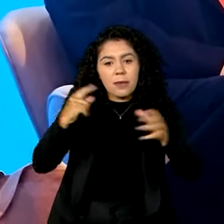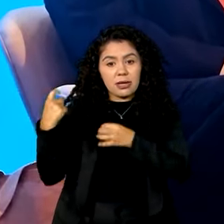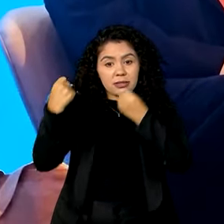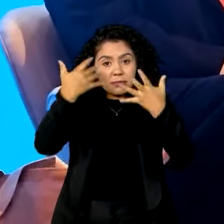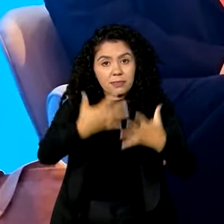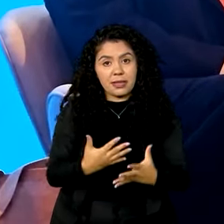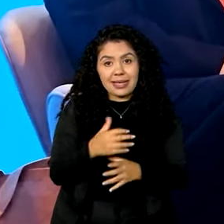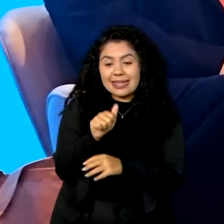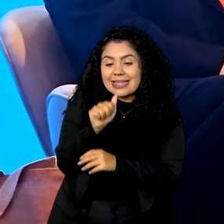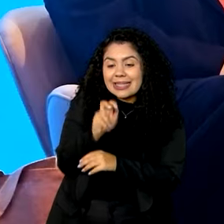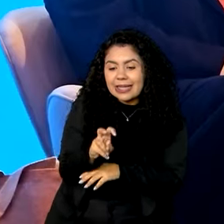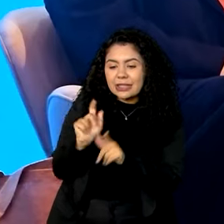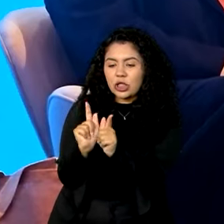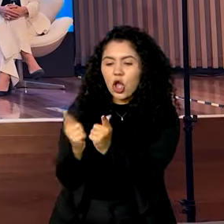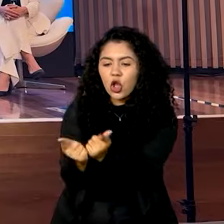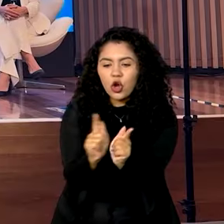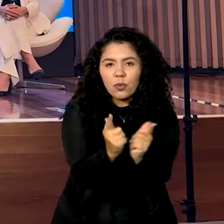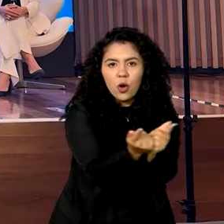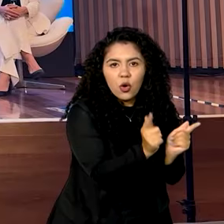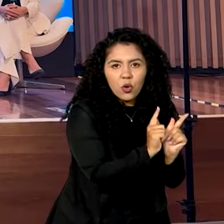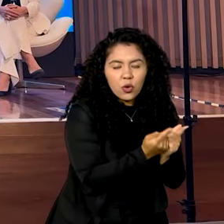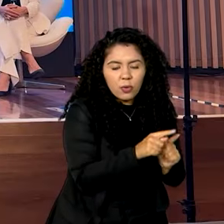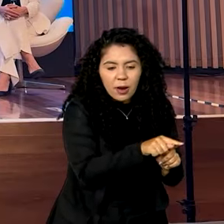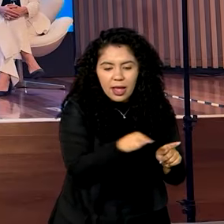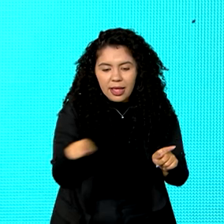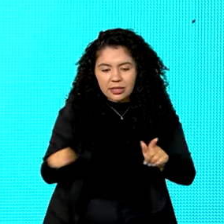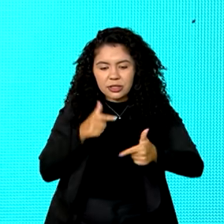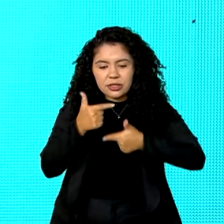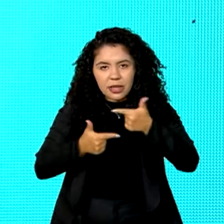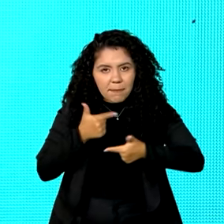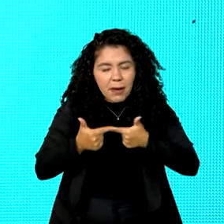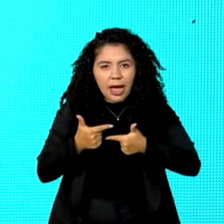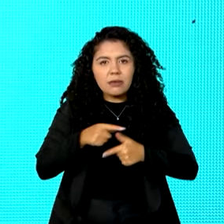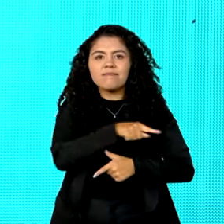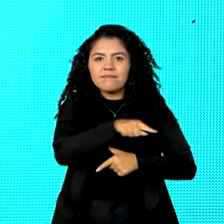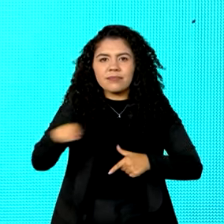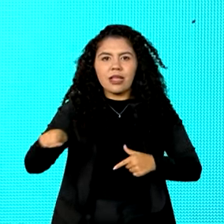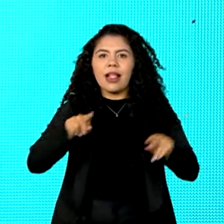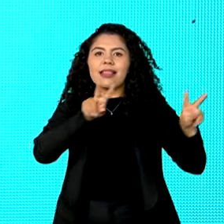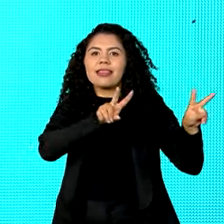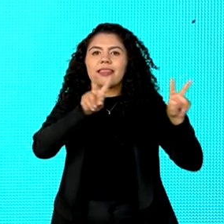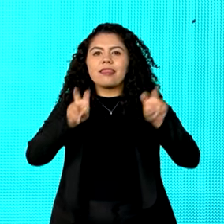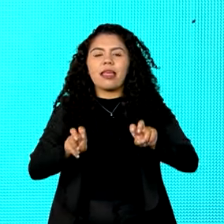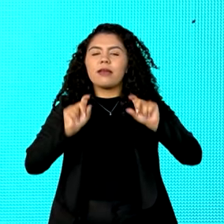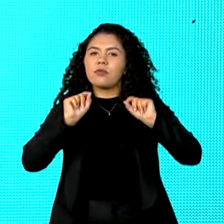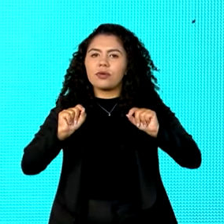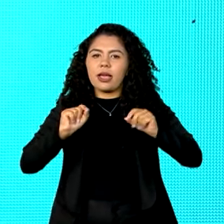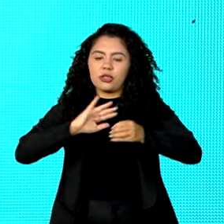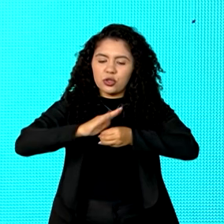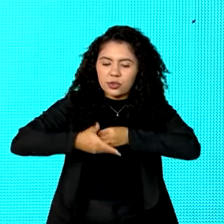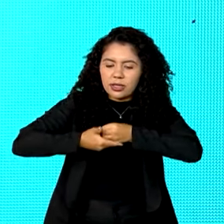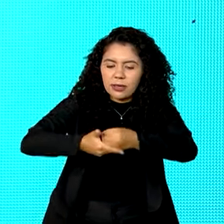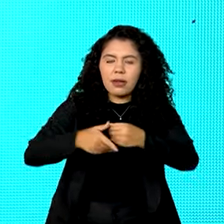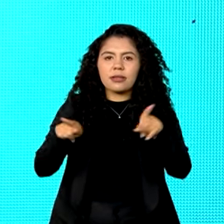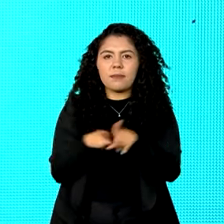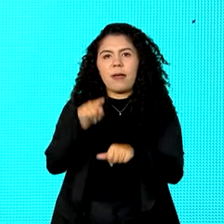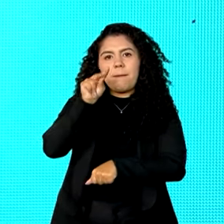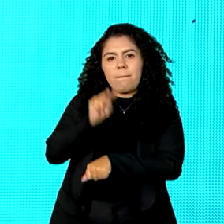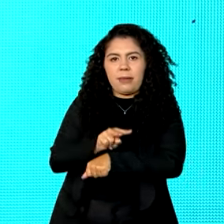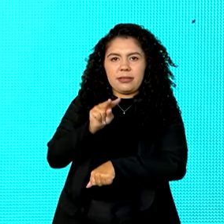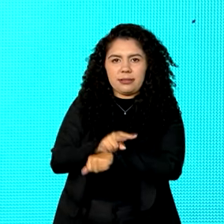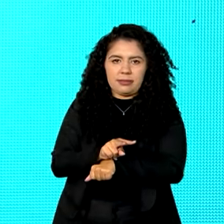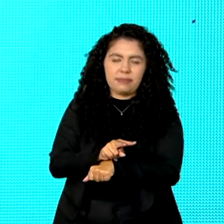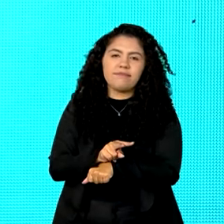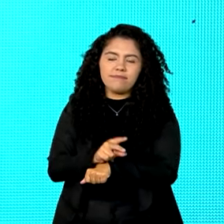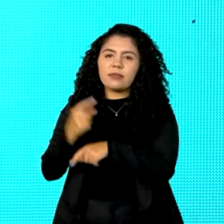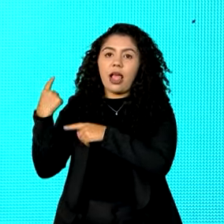discutiram sustentabilidade e preservação. Em 2003, quando eu falava que a política ambiental